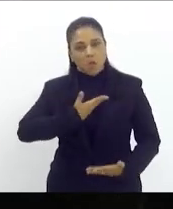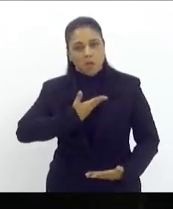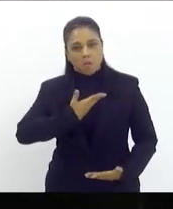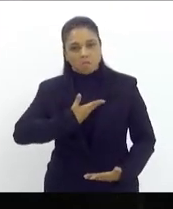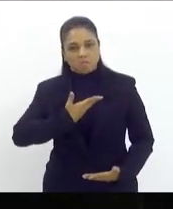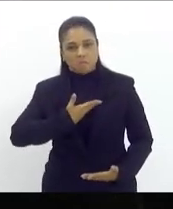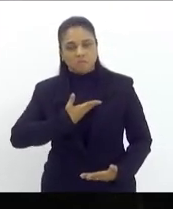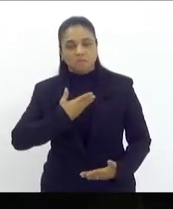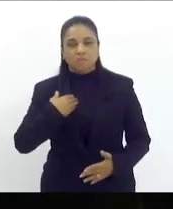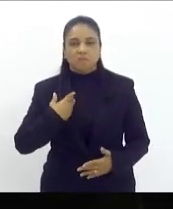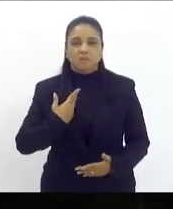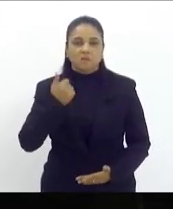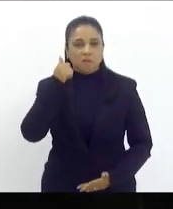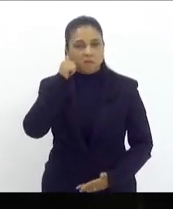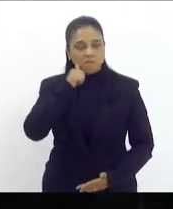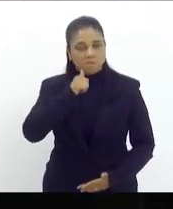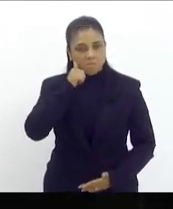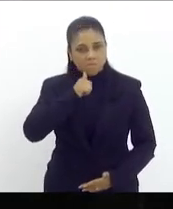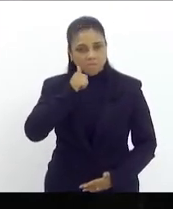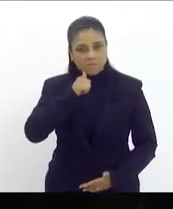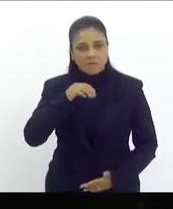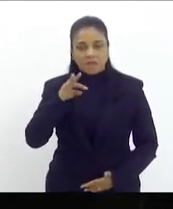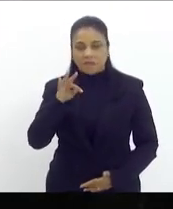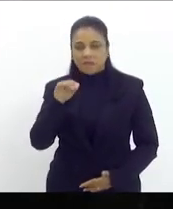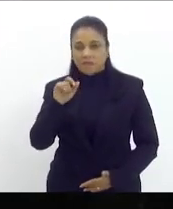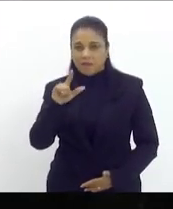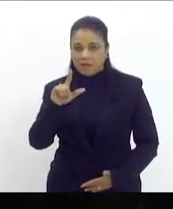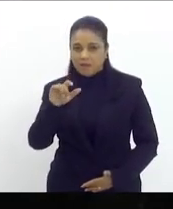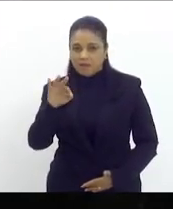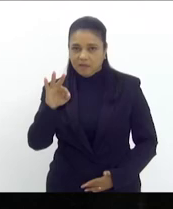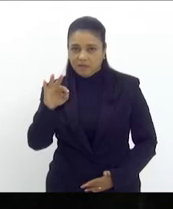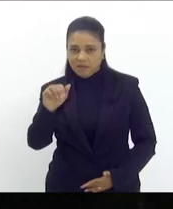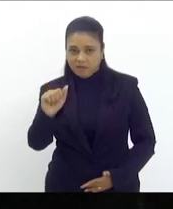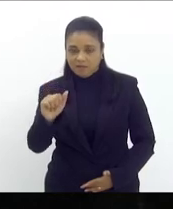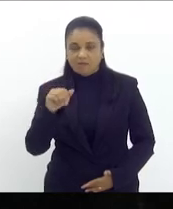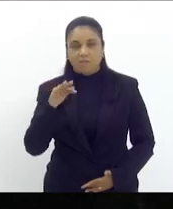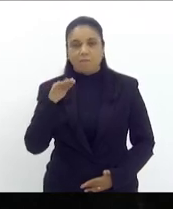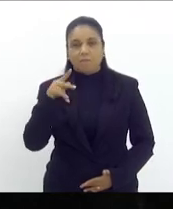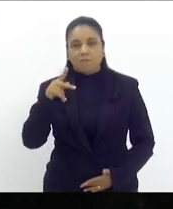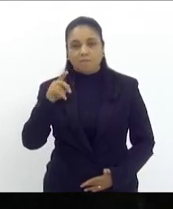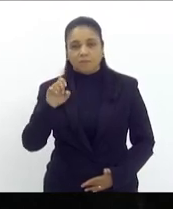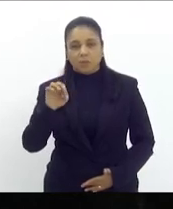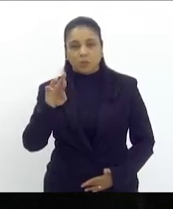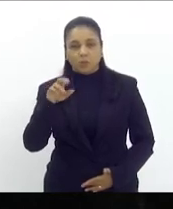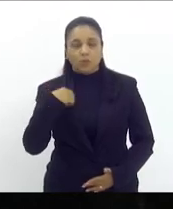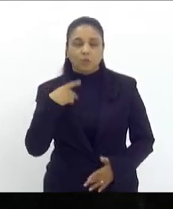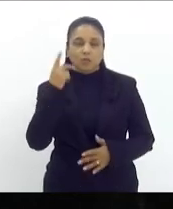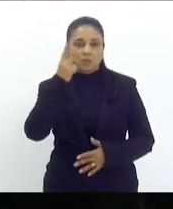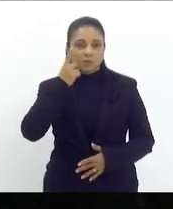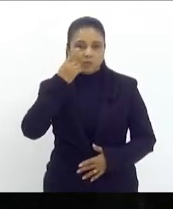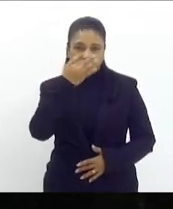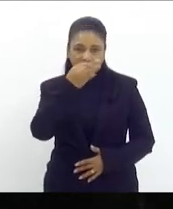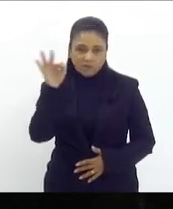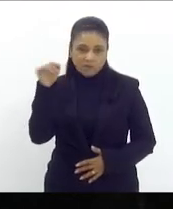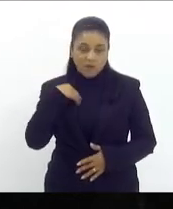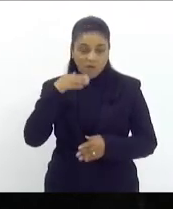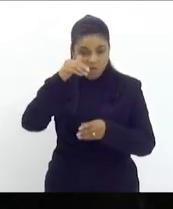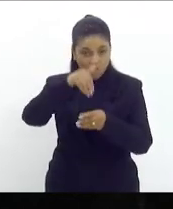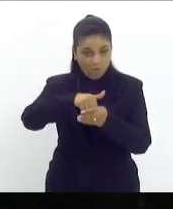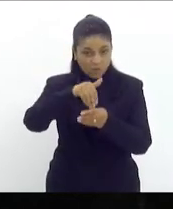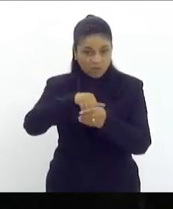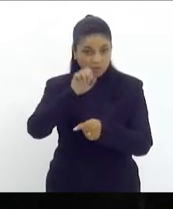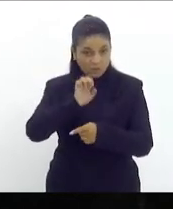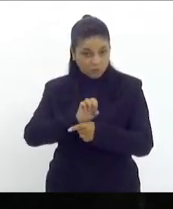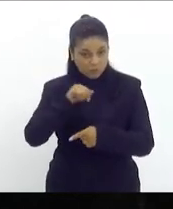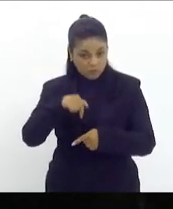para minha amiga de luta Talíria Petroni uma deputada federal uma das mais votadas do estado do Rio de Janeiro e do